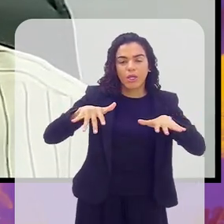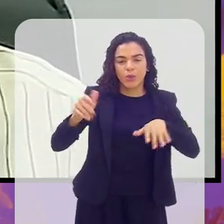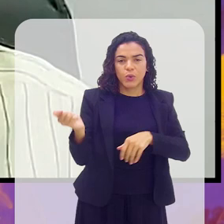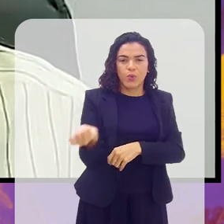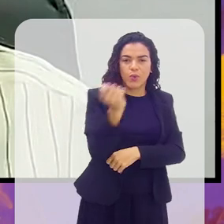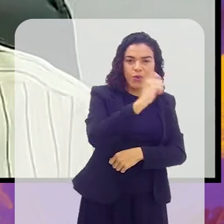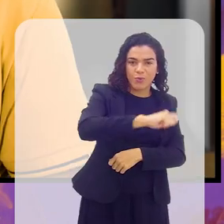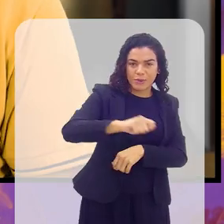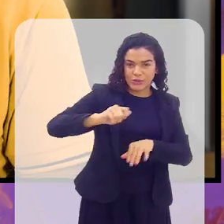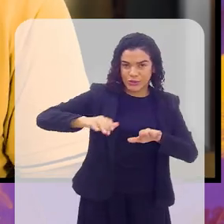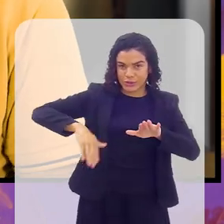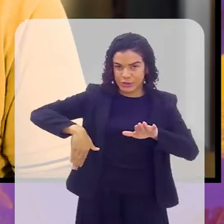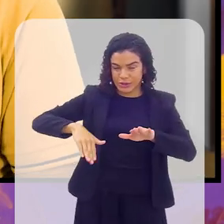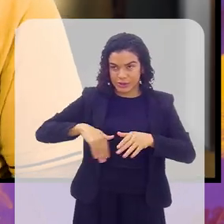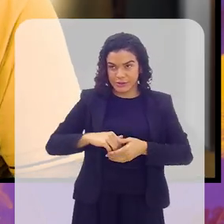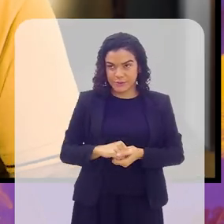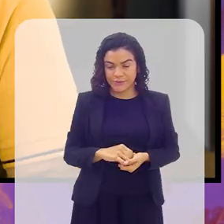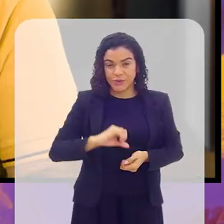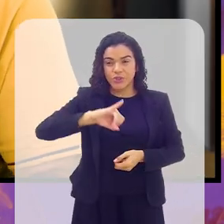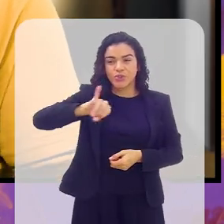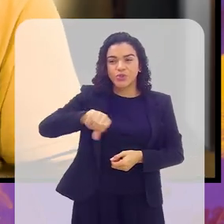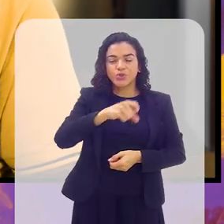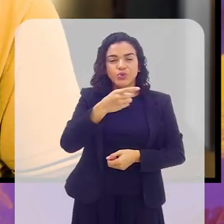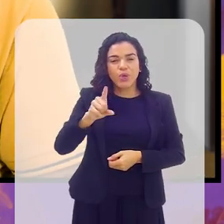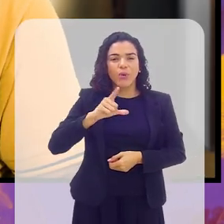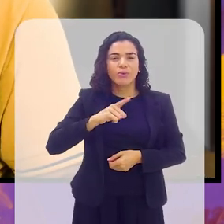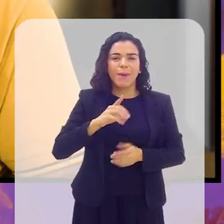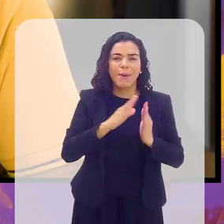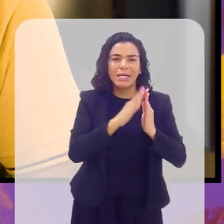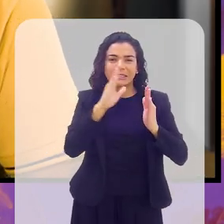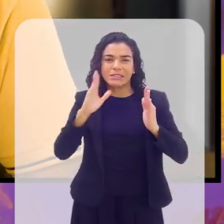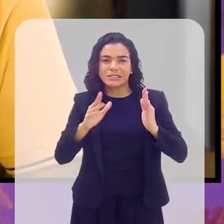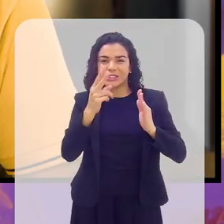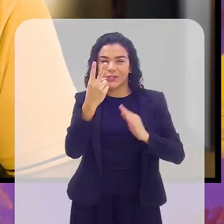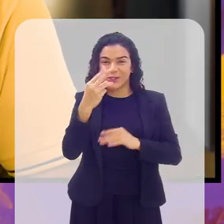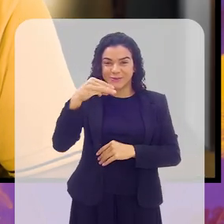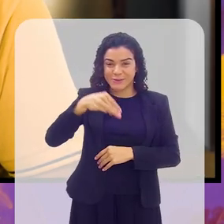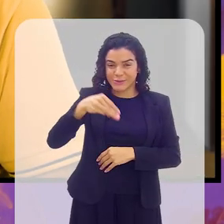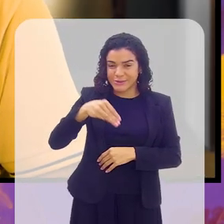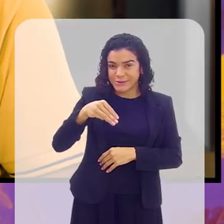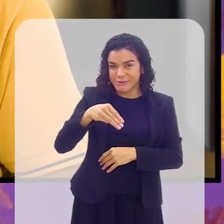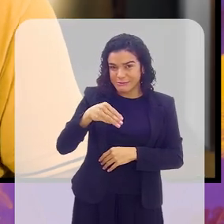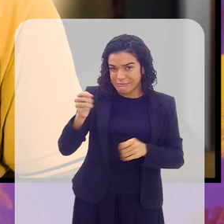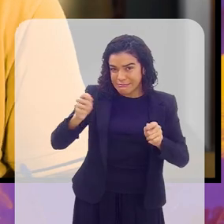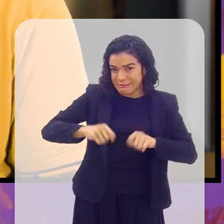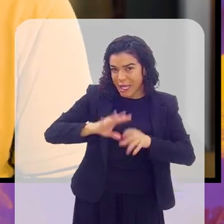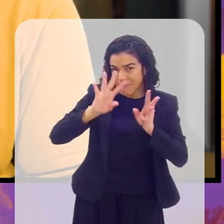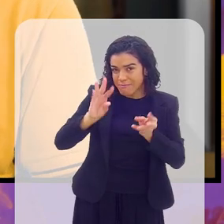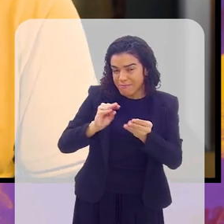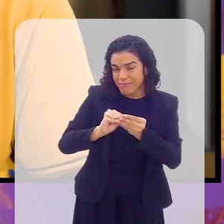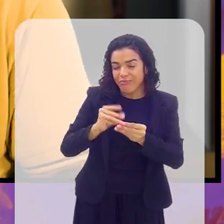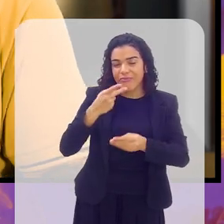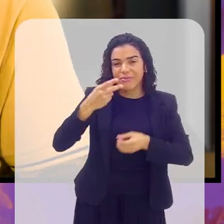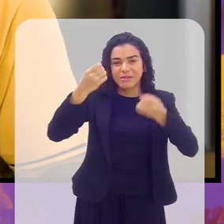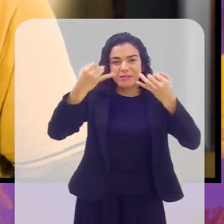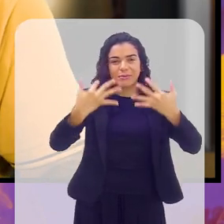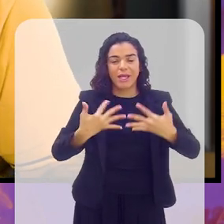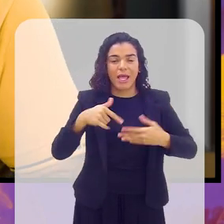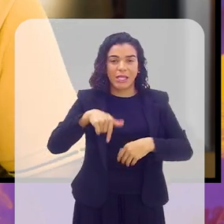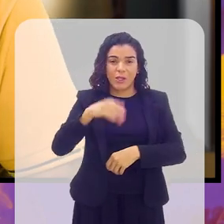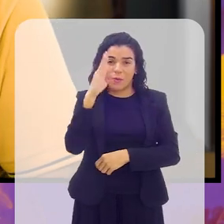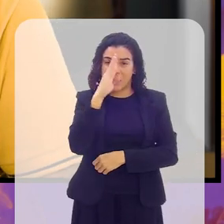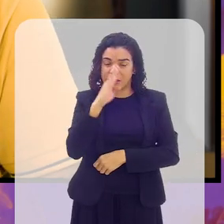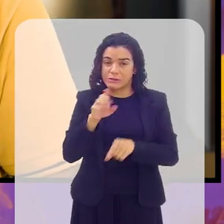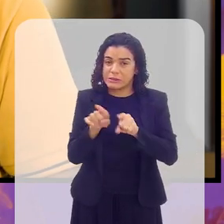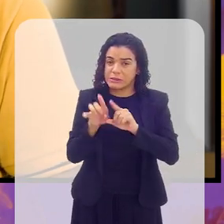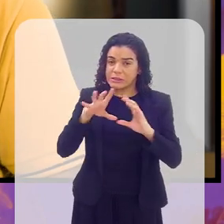beat tênis. Com certeza. João, a gente ainda tem mais dois minutinhos e eu queria que você falasse, porque a gente está vivendo hoje, não só aqui